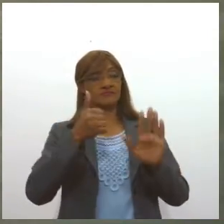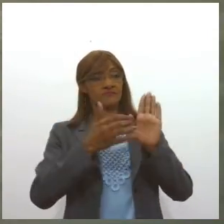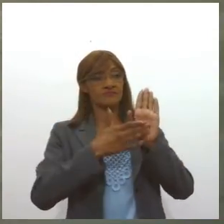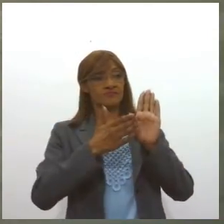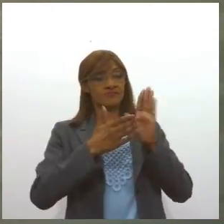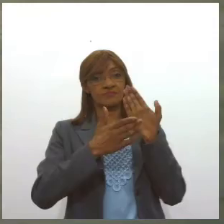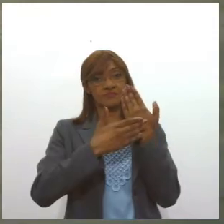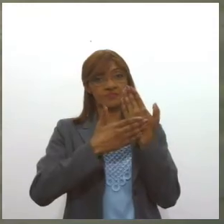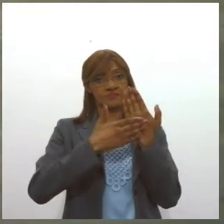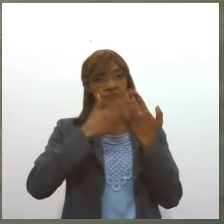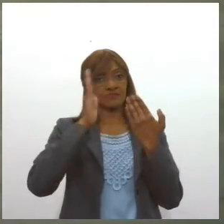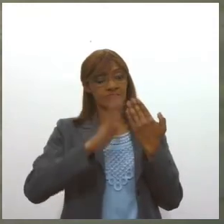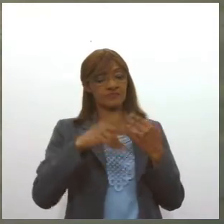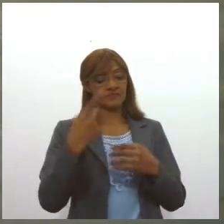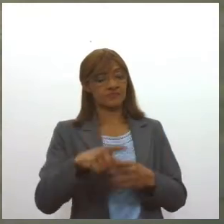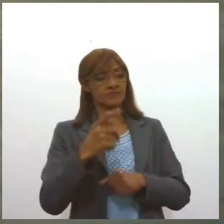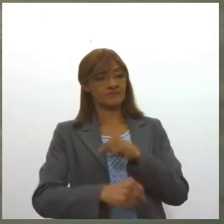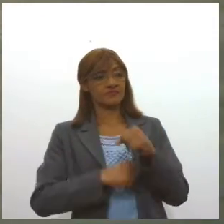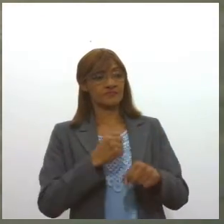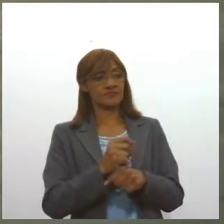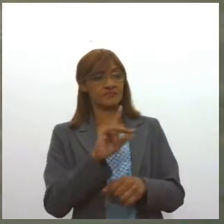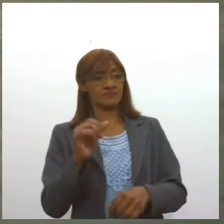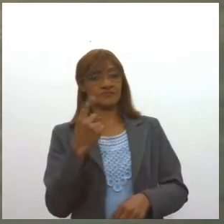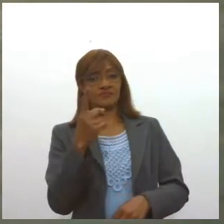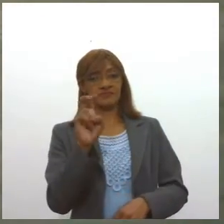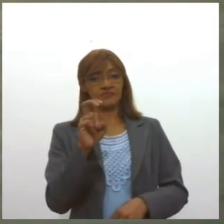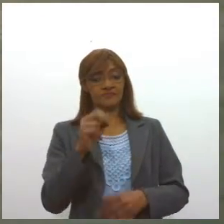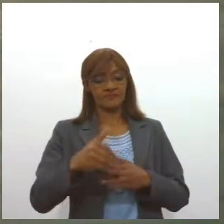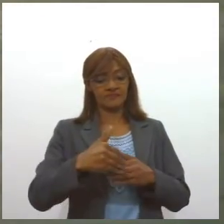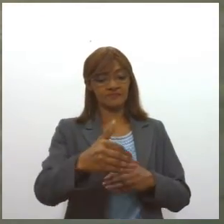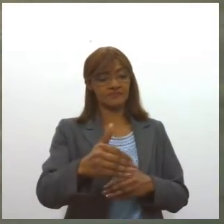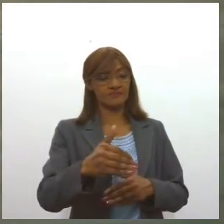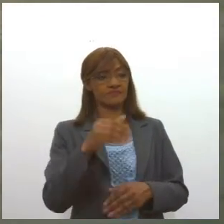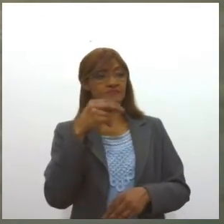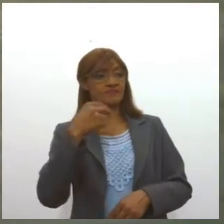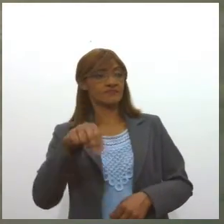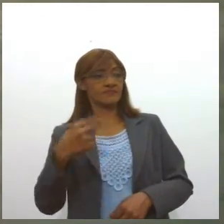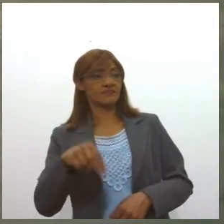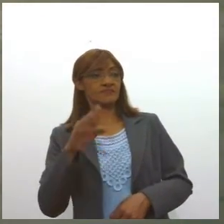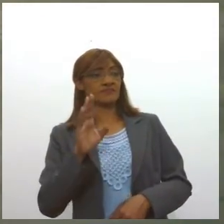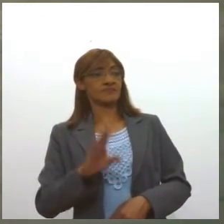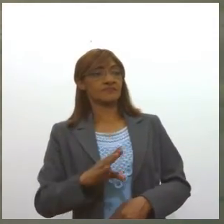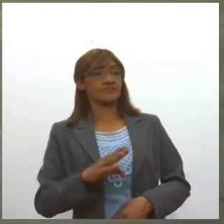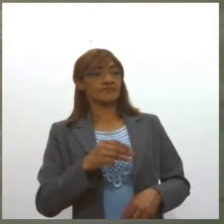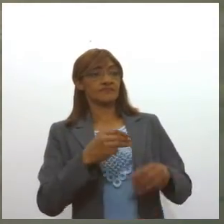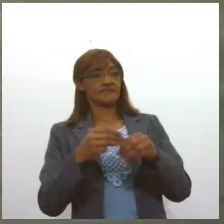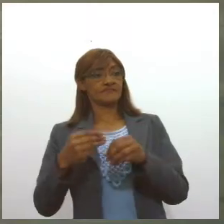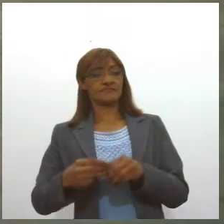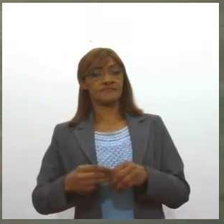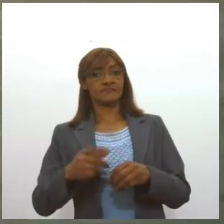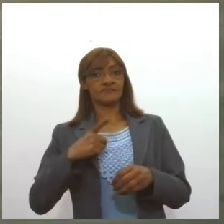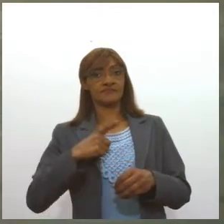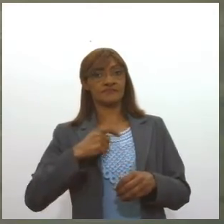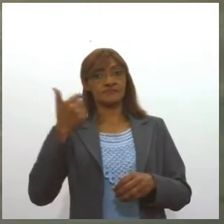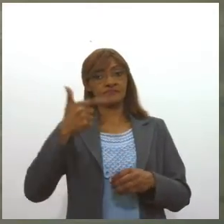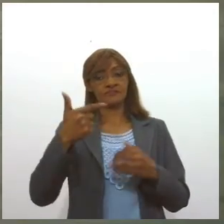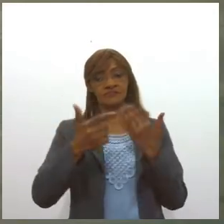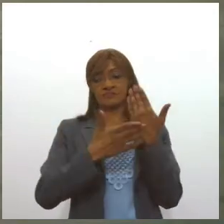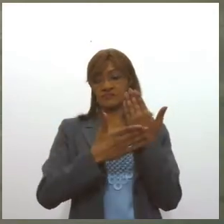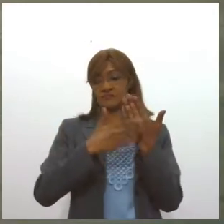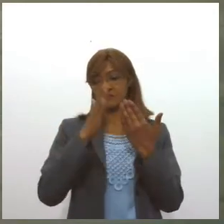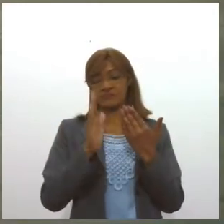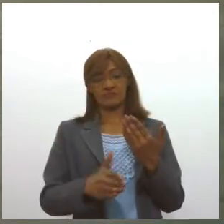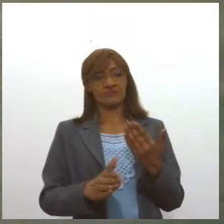este ano está marcado para o próximo dia 15 de novembro. Nos municípios que tiveram disputa do segundo turno, o pleito será